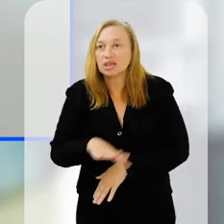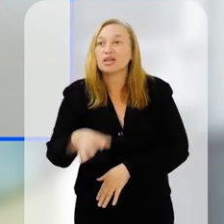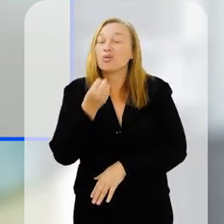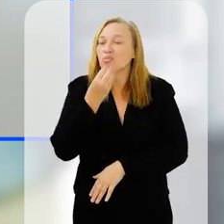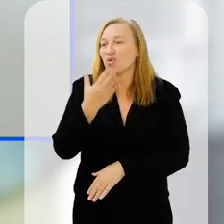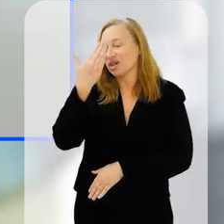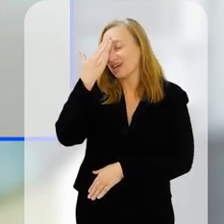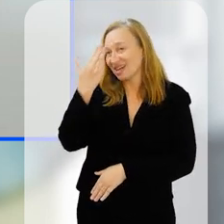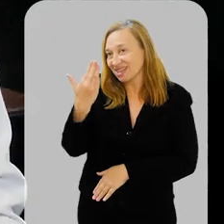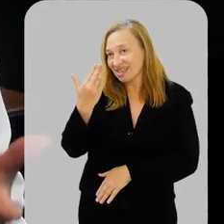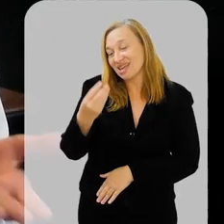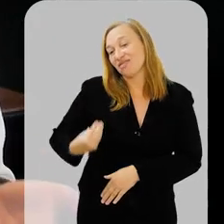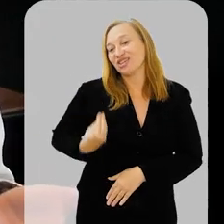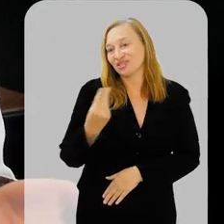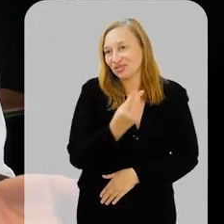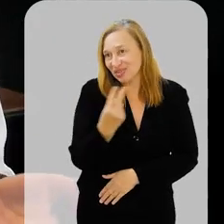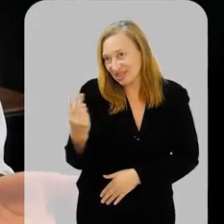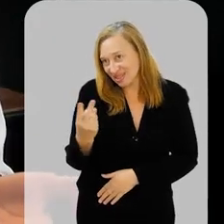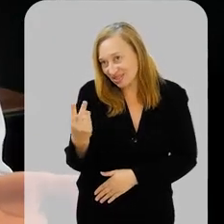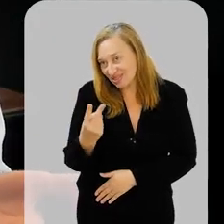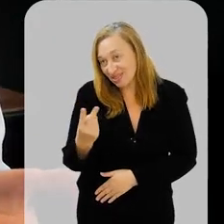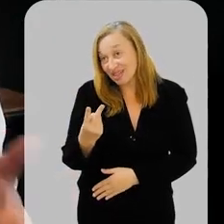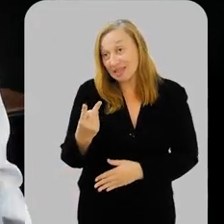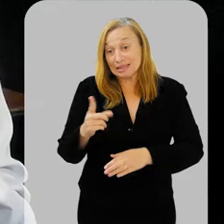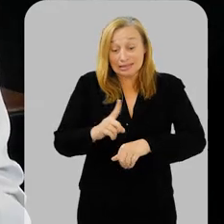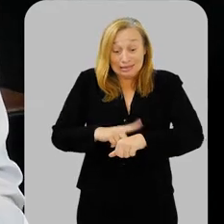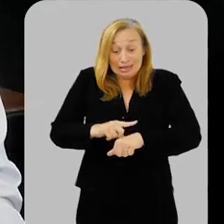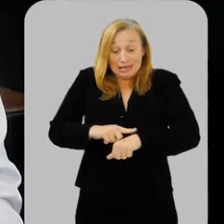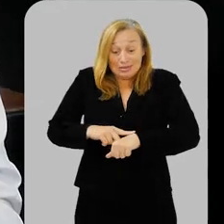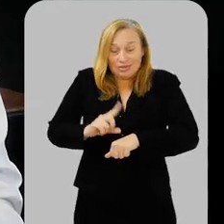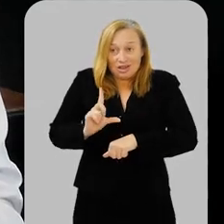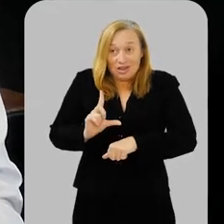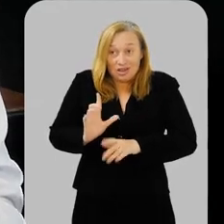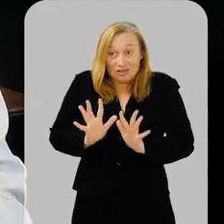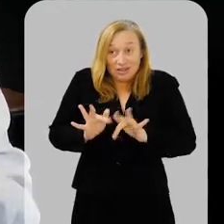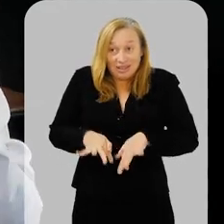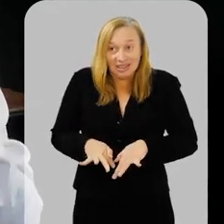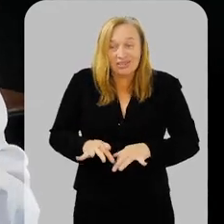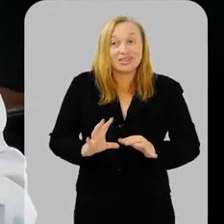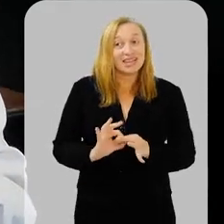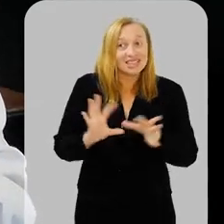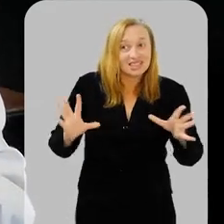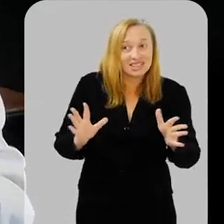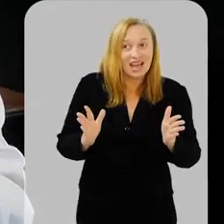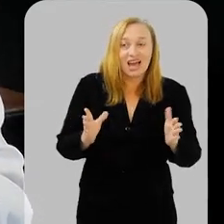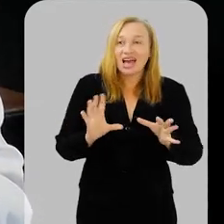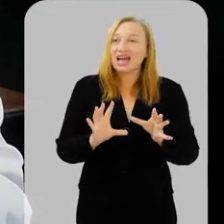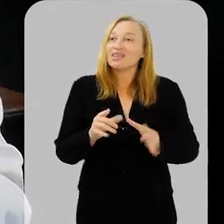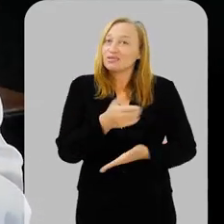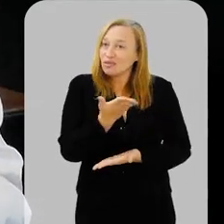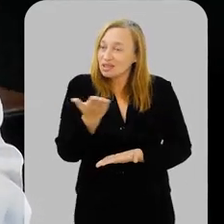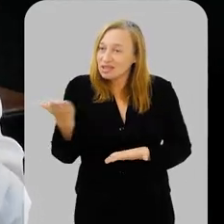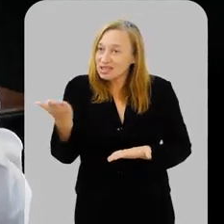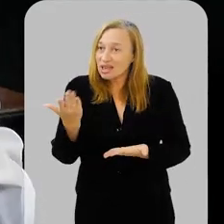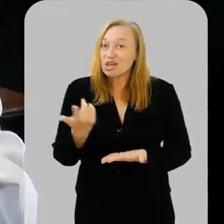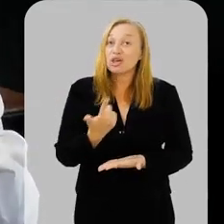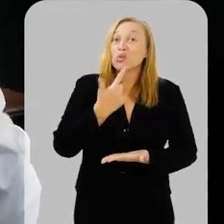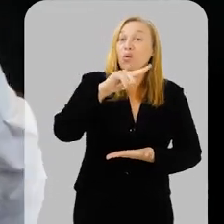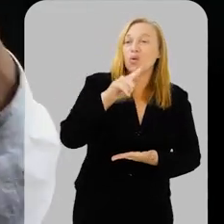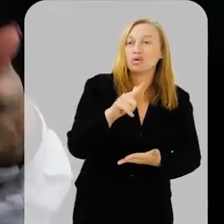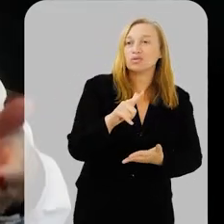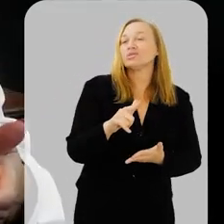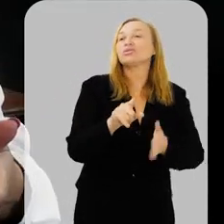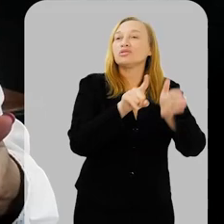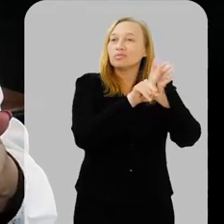criança. Bom, eu queria agradecer a presença de vocês porque o nosso tempo está chegando ao fim e eu vou deixar o espaço aberto aqui para vocês